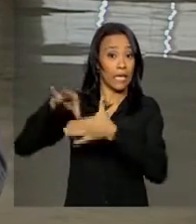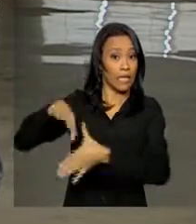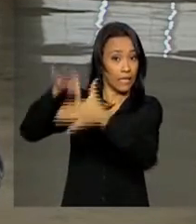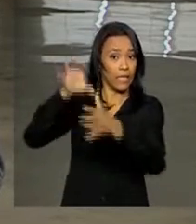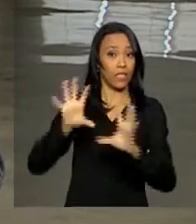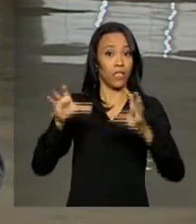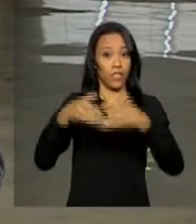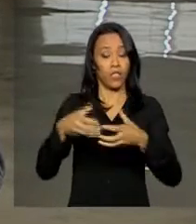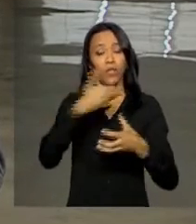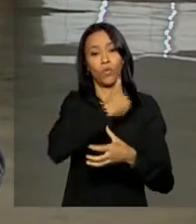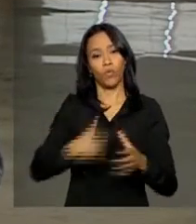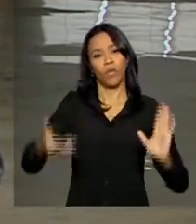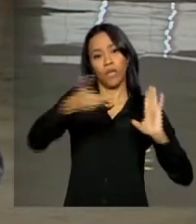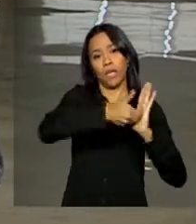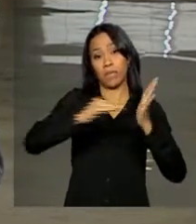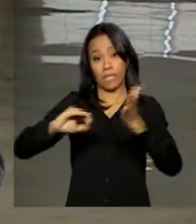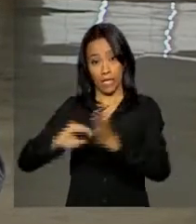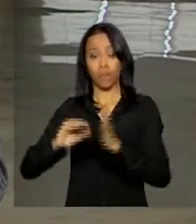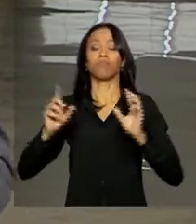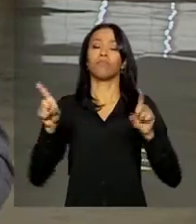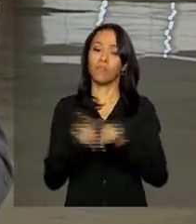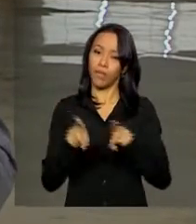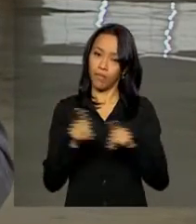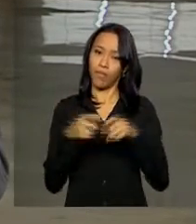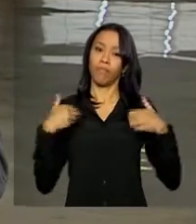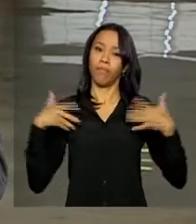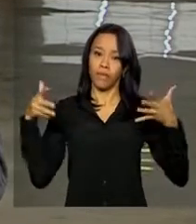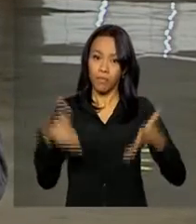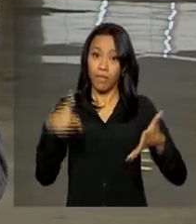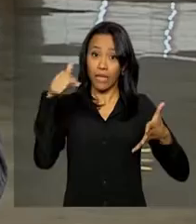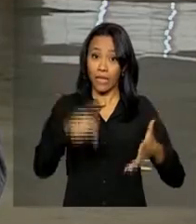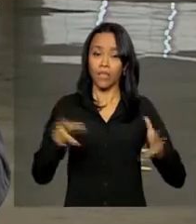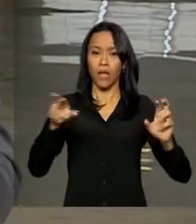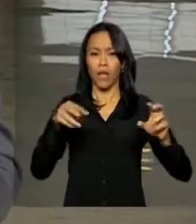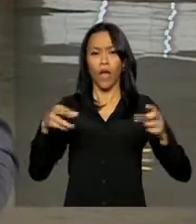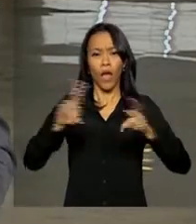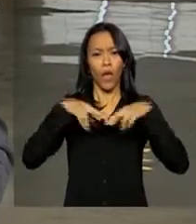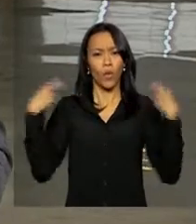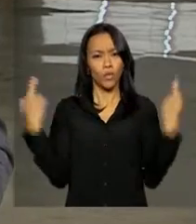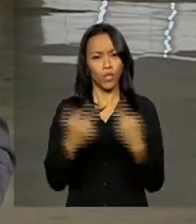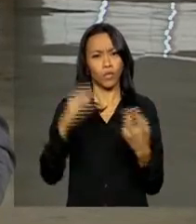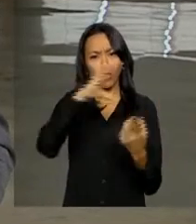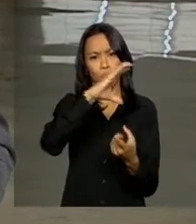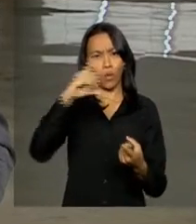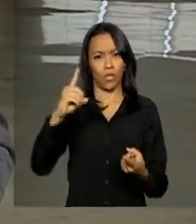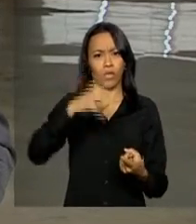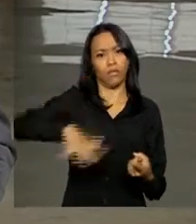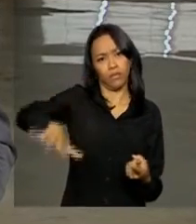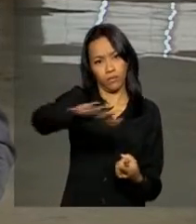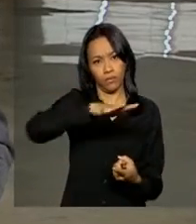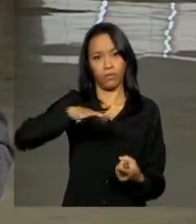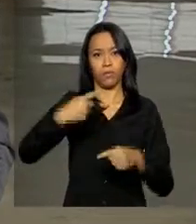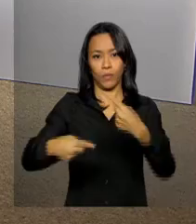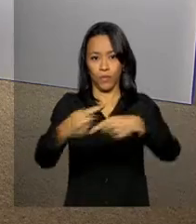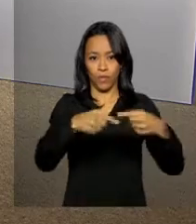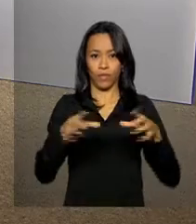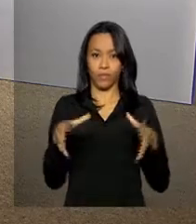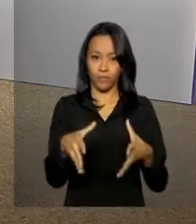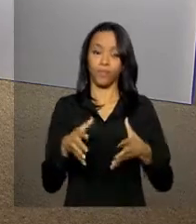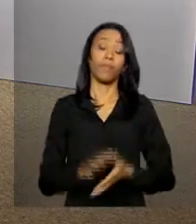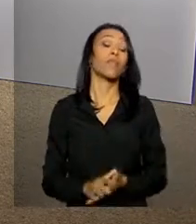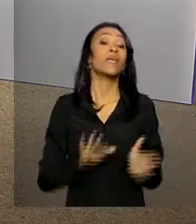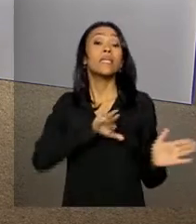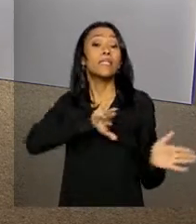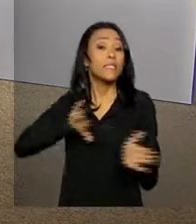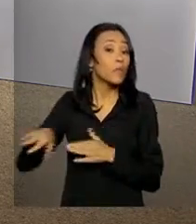também participam dessa reunião de coordenação política, que é o José Guimarães e o José Pimentel. Daniele. Pois é, Leandro.